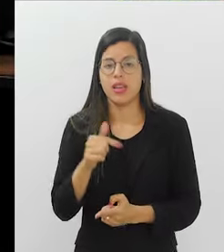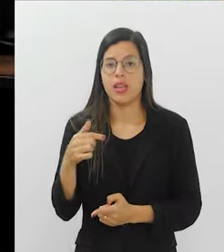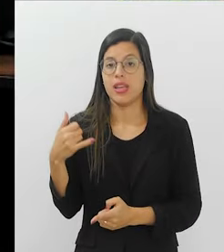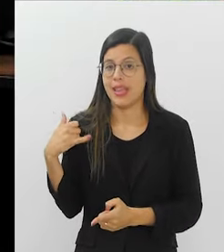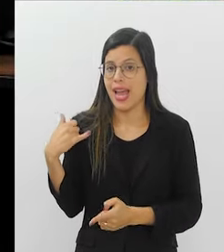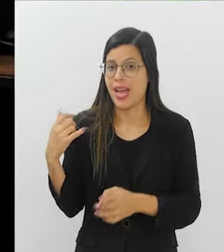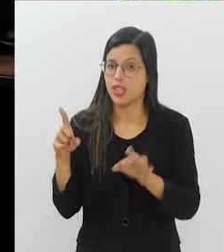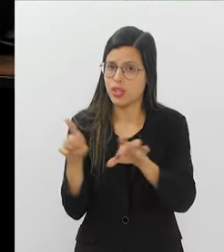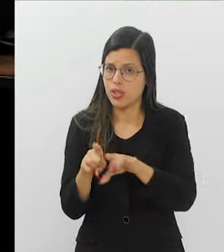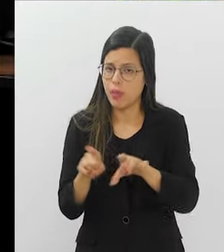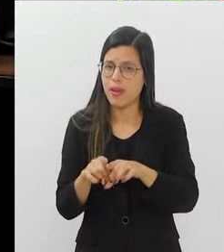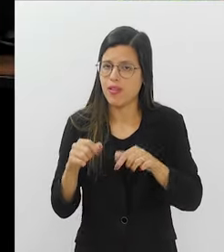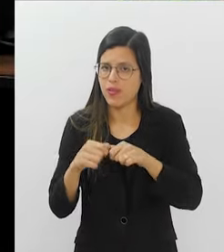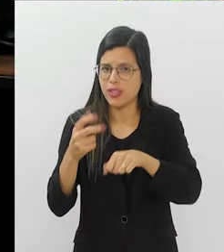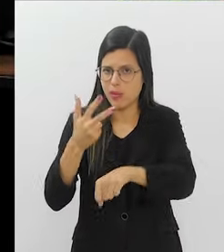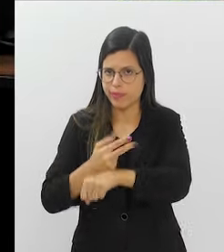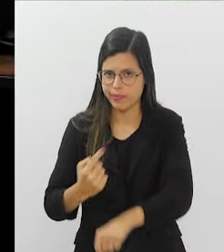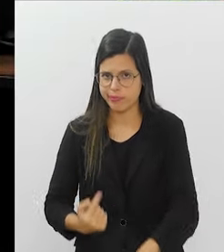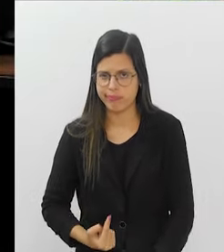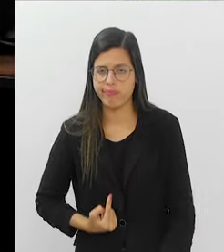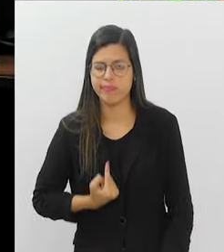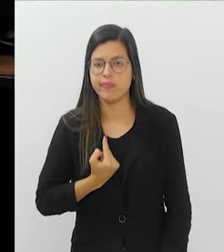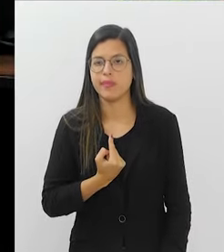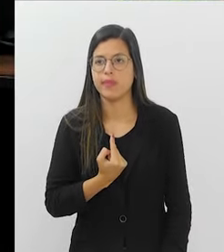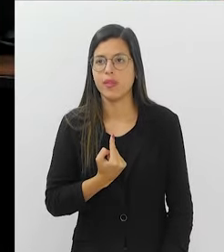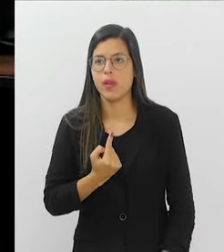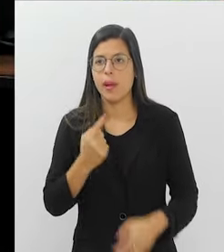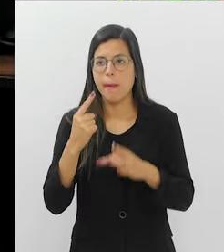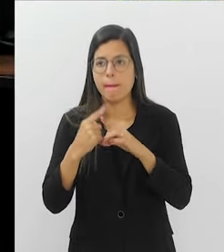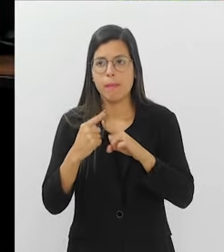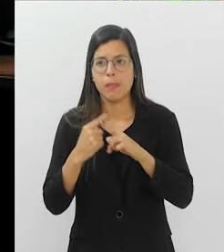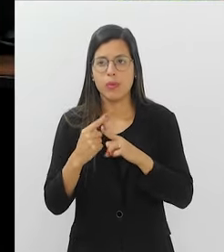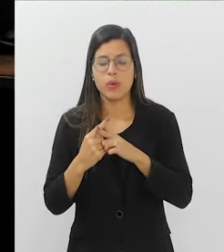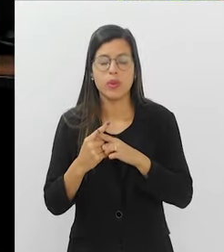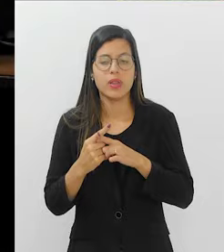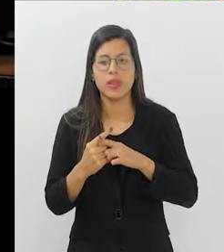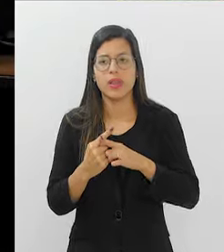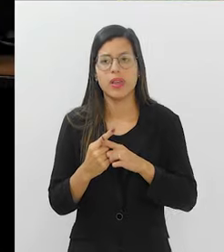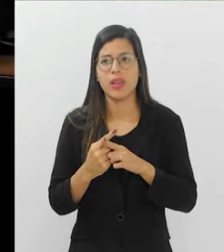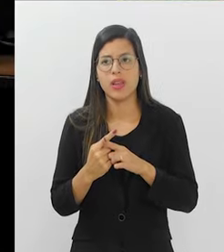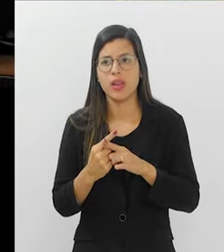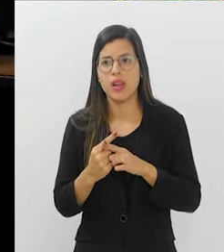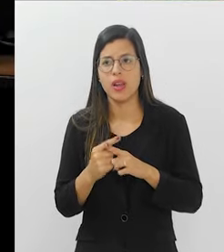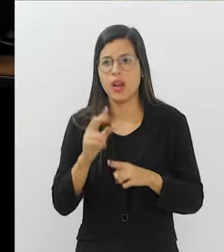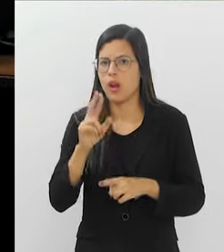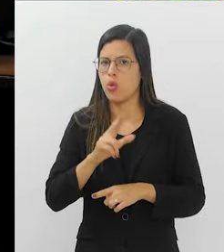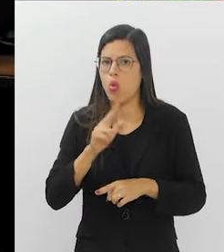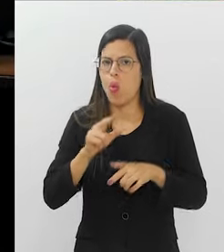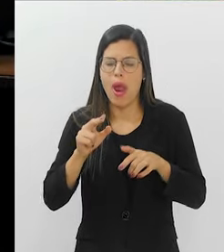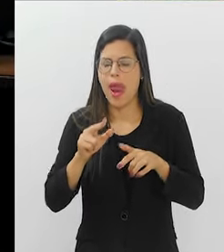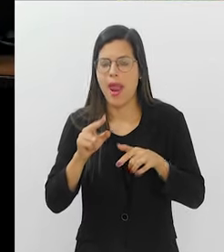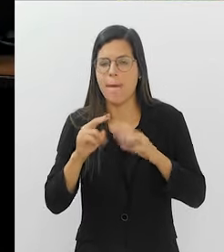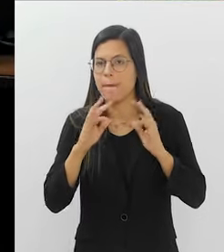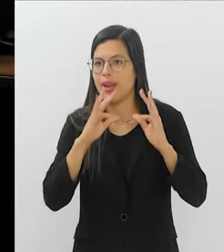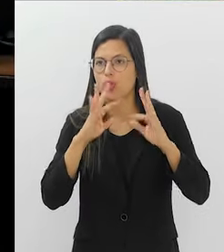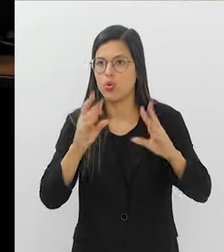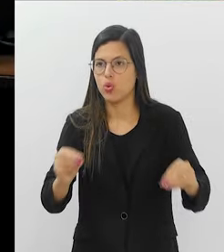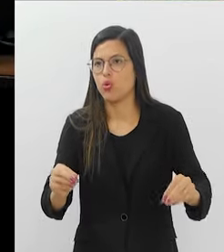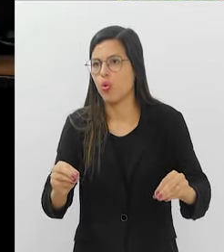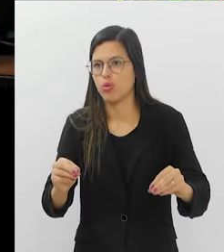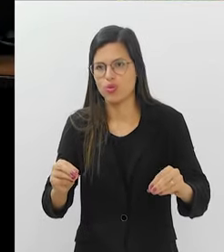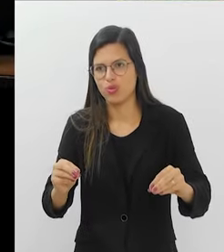idade para você começar a fazer a colonoscopia, né? Porque não é para a população